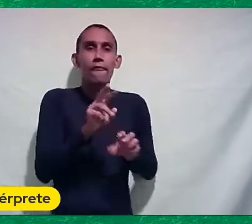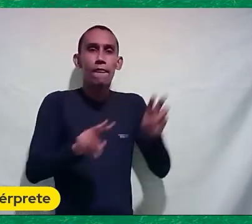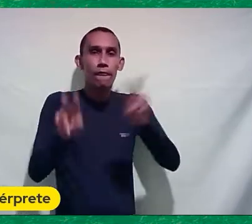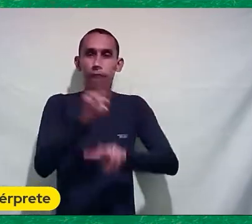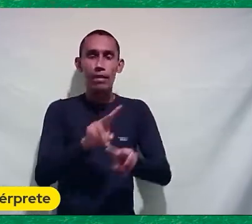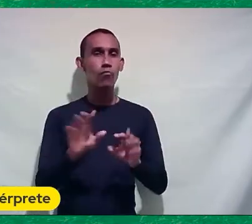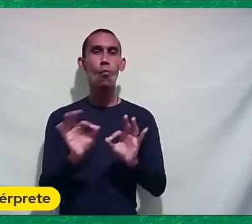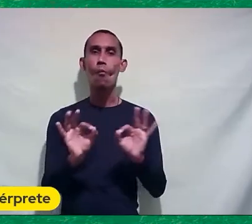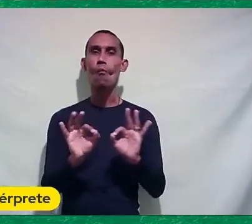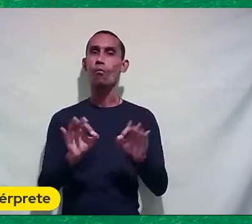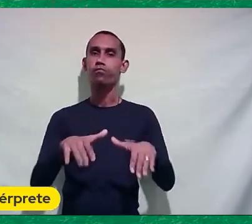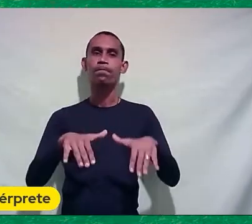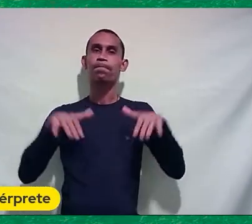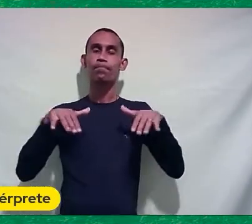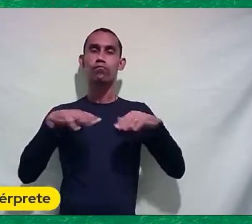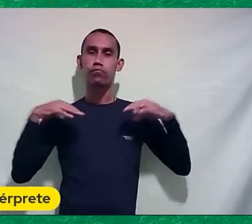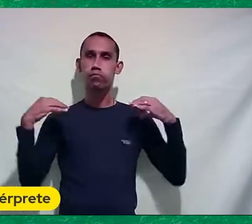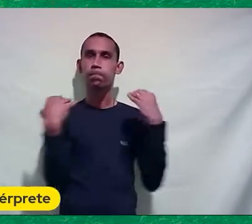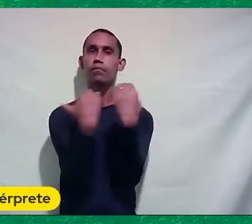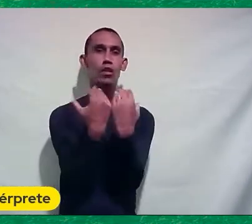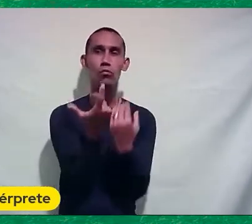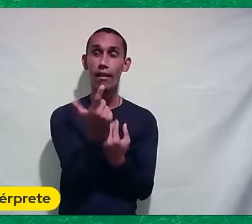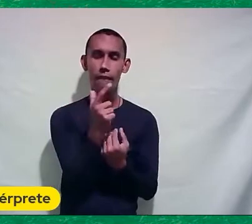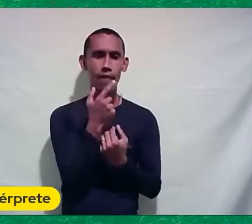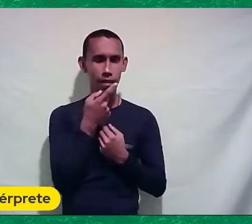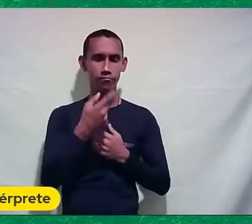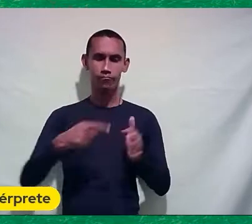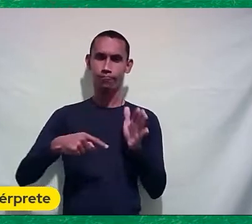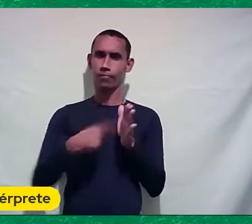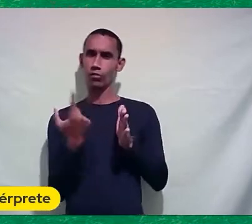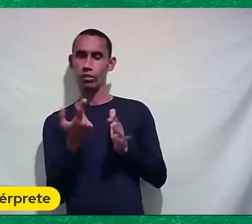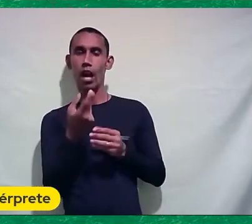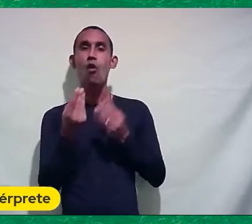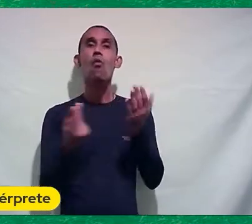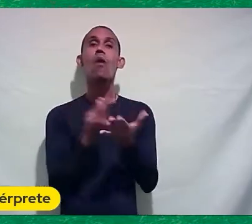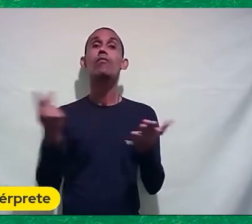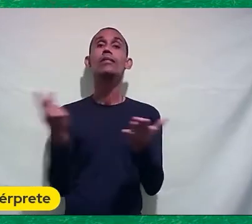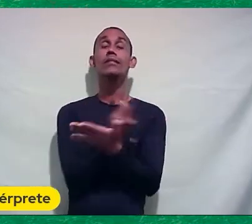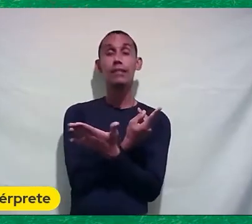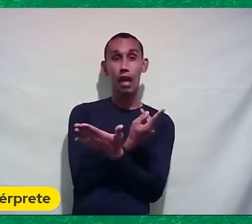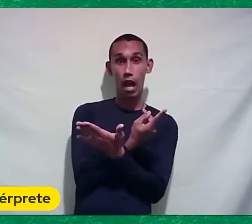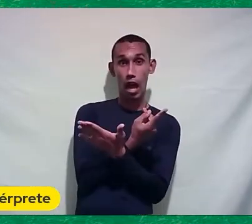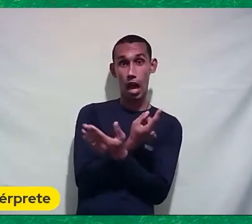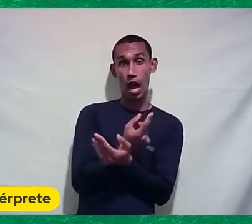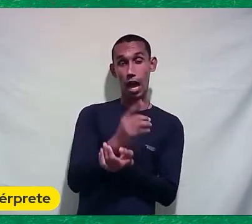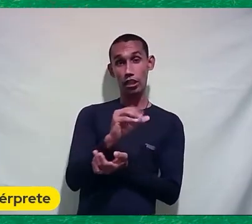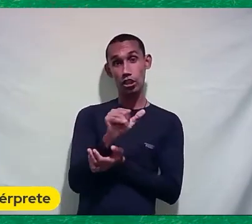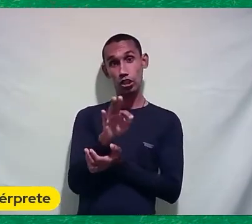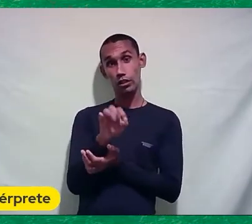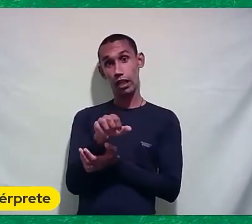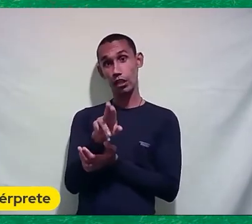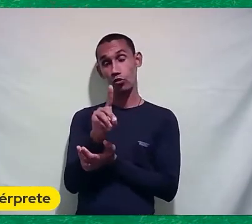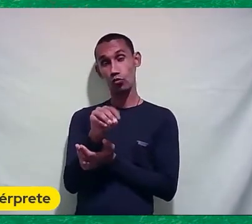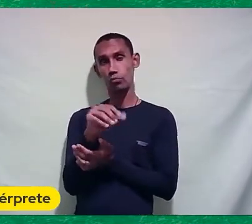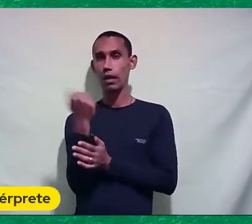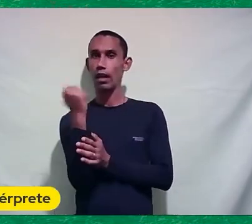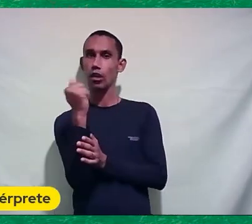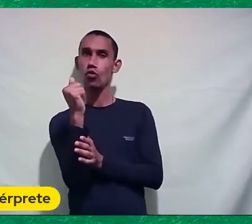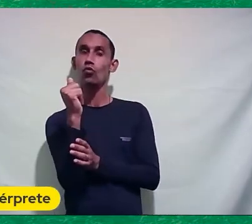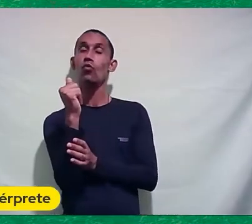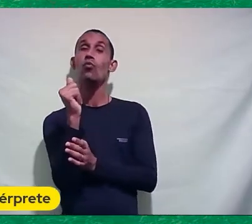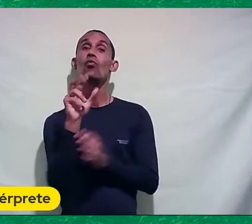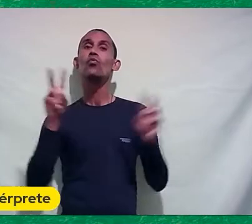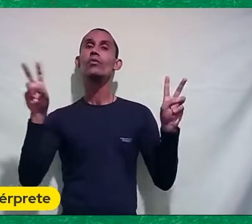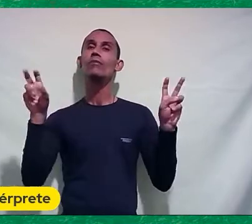estádios E denunciar mesmo A ditadura argentina Através de um filme Sobre a Copa